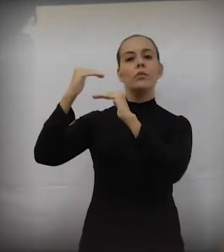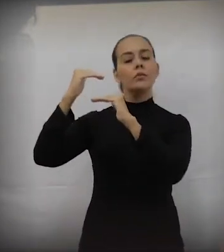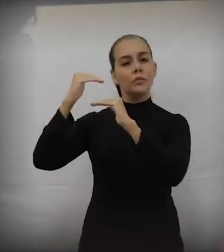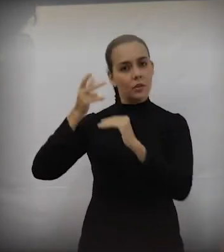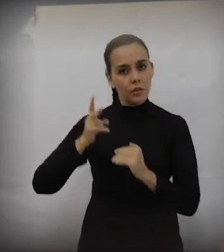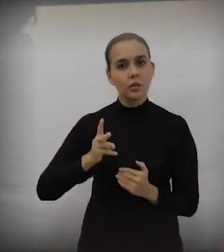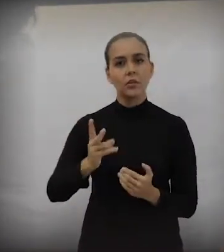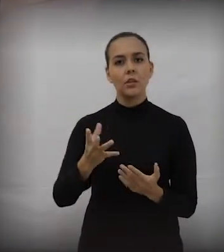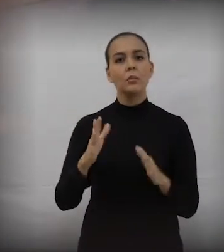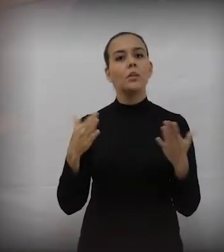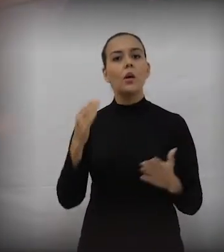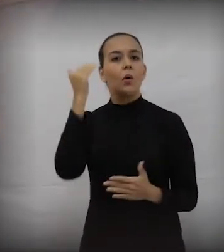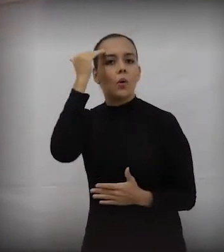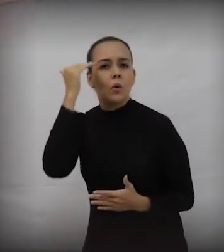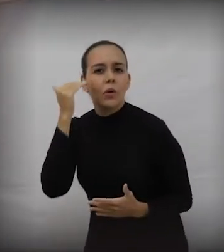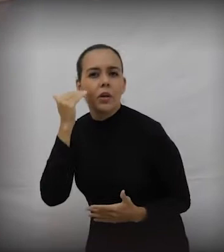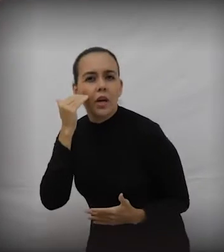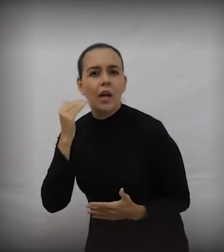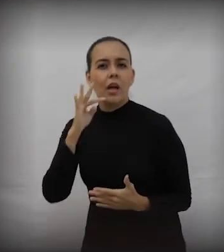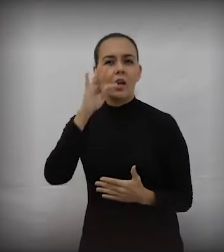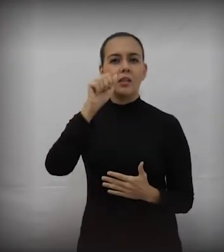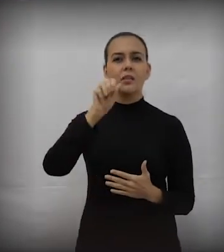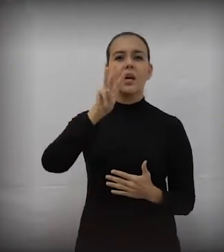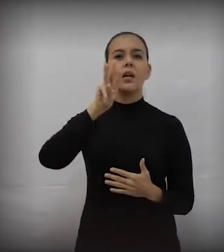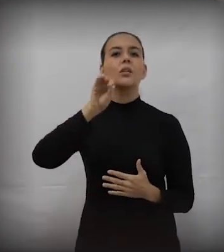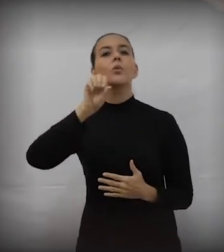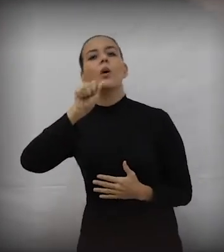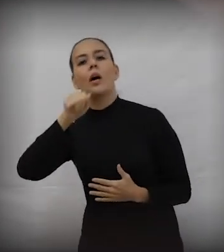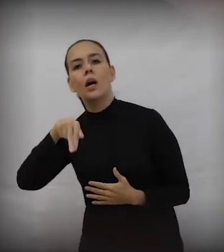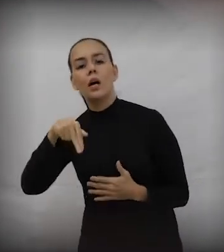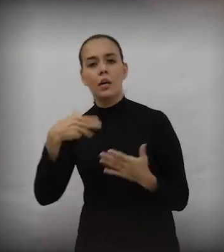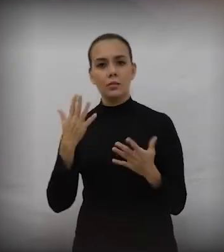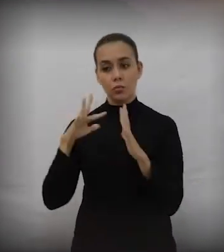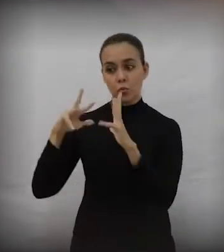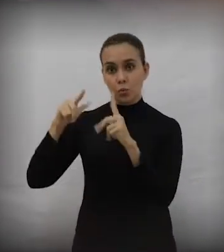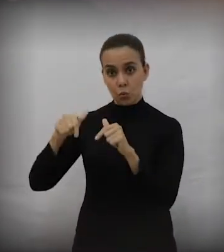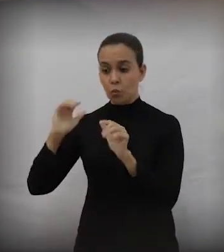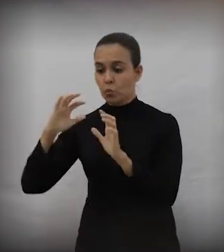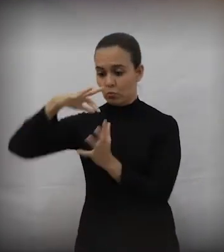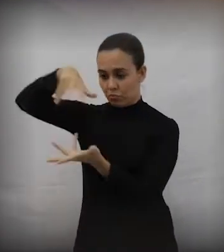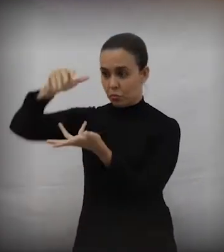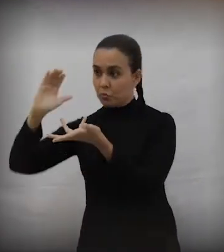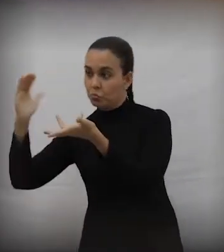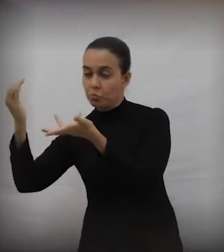asiático. A China fez a mesma coisa. A proporção dela é que ela é um país